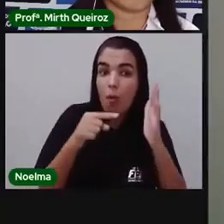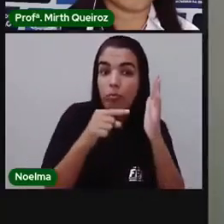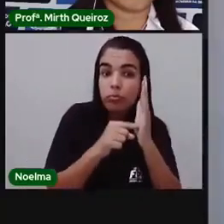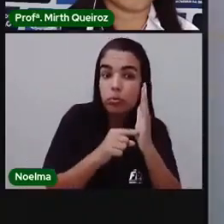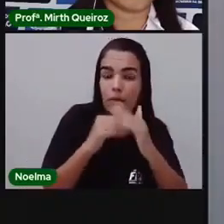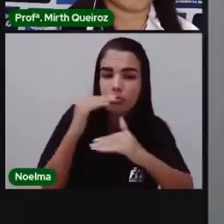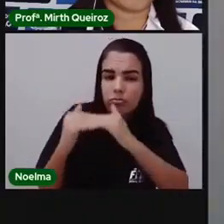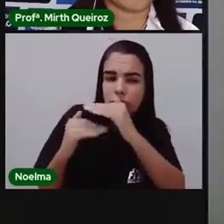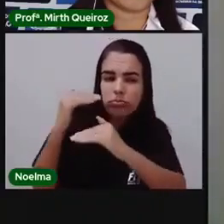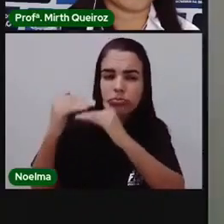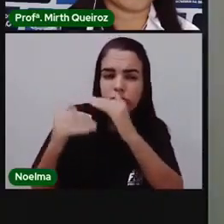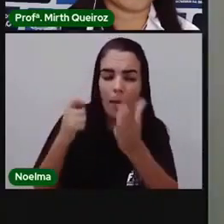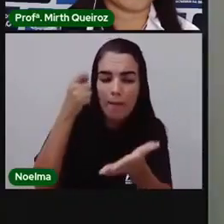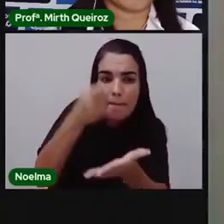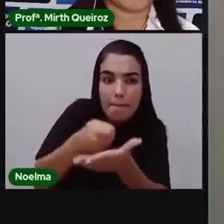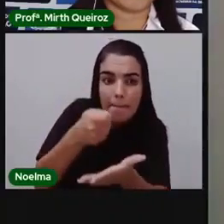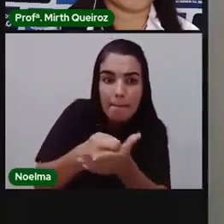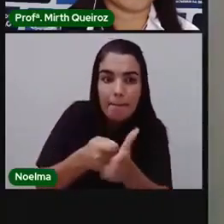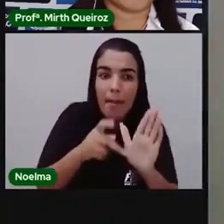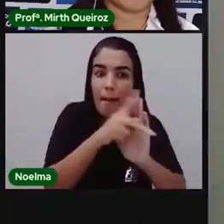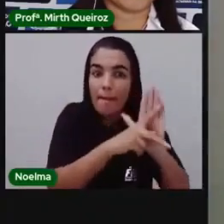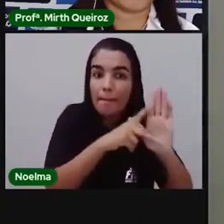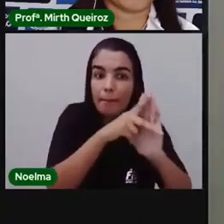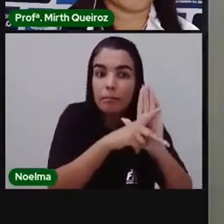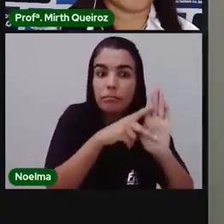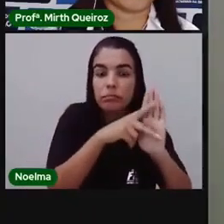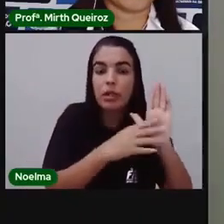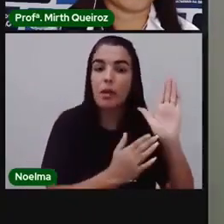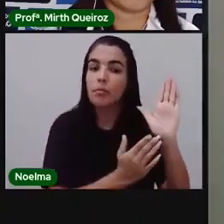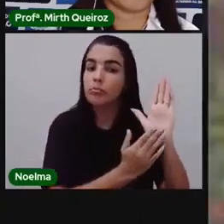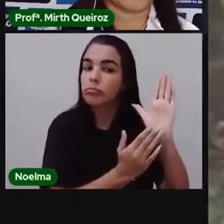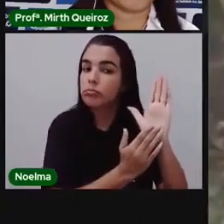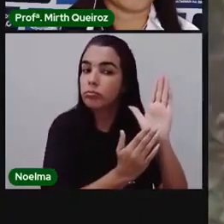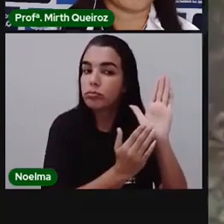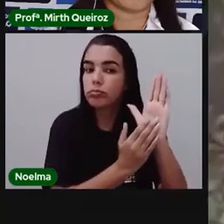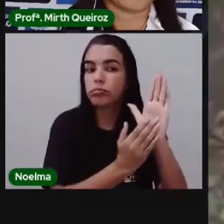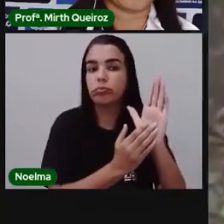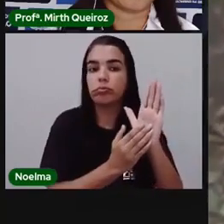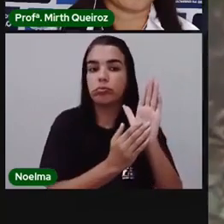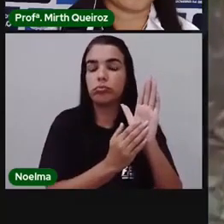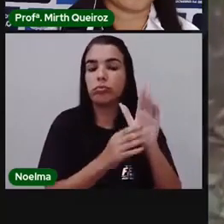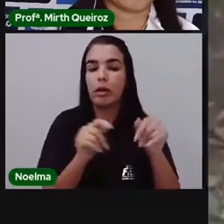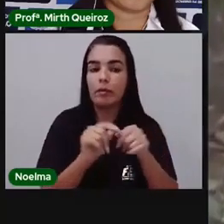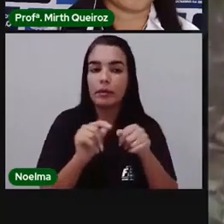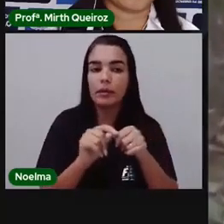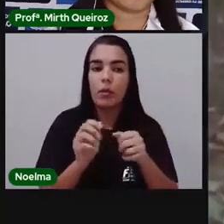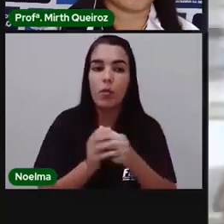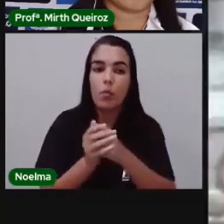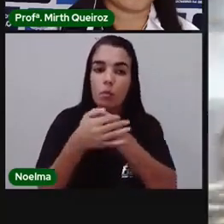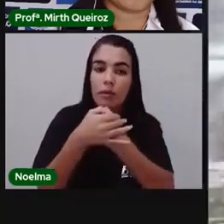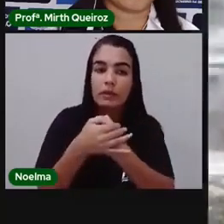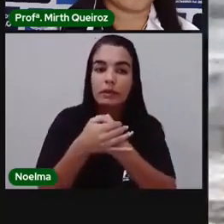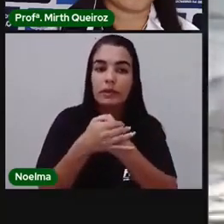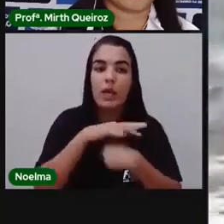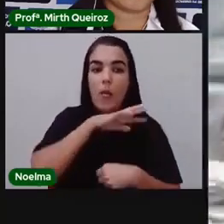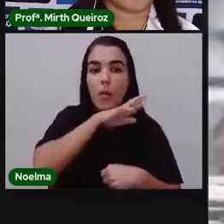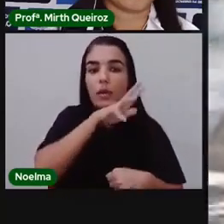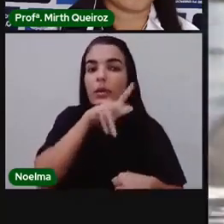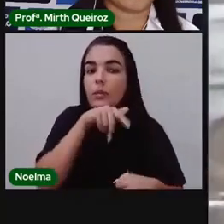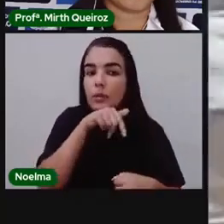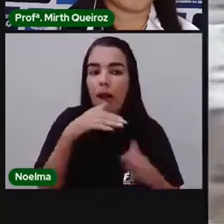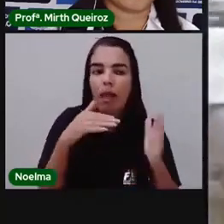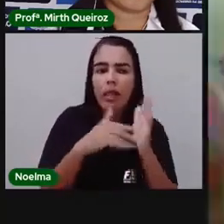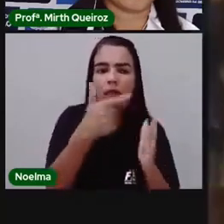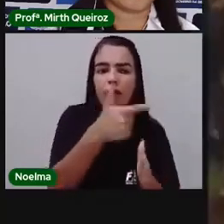implementar planos de ação que permitam a conservação de espécies nativas. Até 2022, todas as espécies da